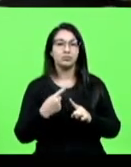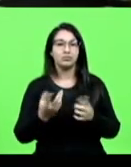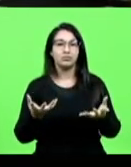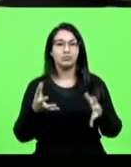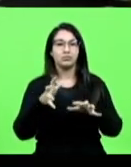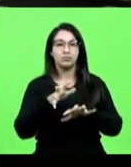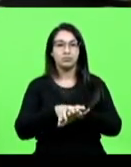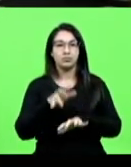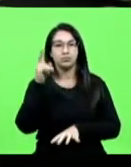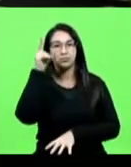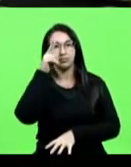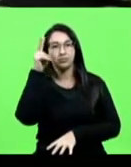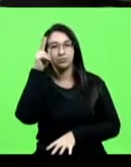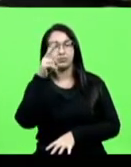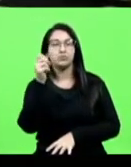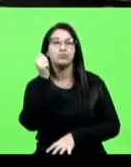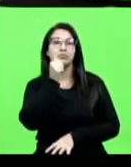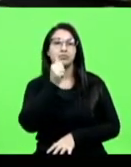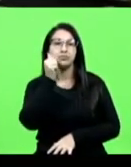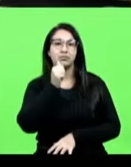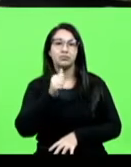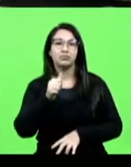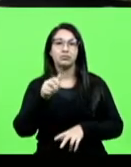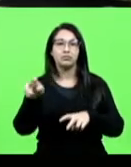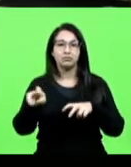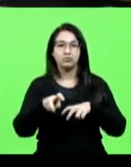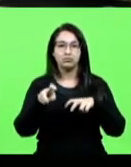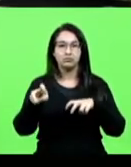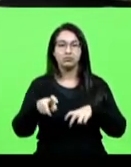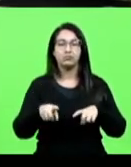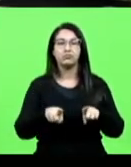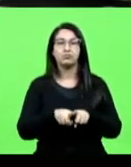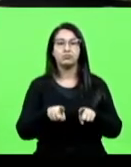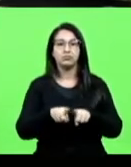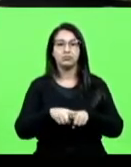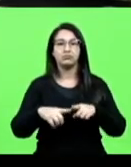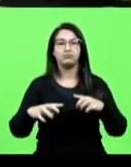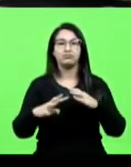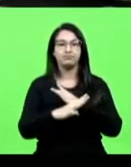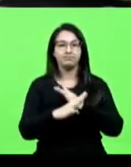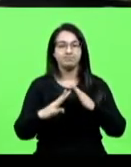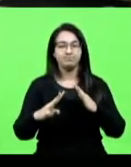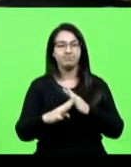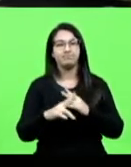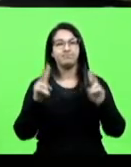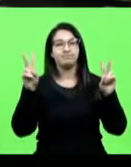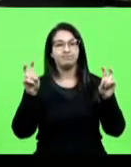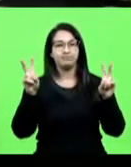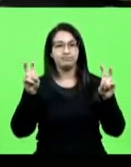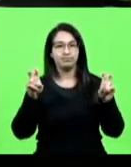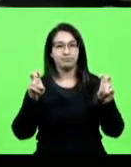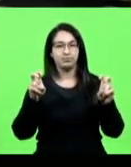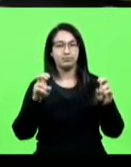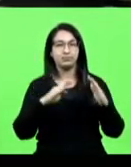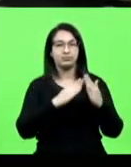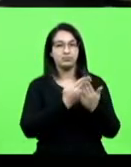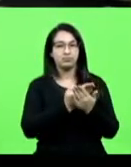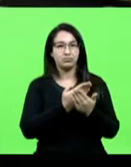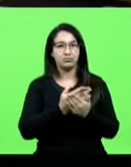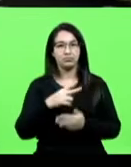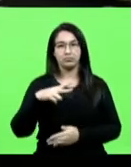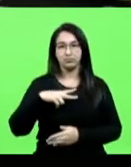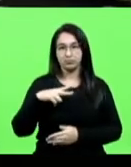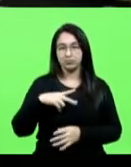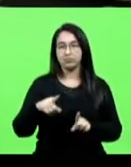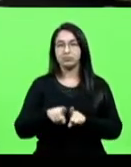História das Mulheres do Campo e da Cidade como temática do currículo das escolas públicas e privadas de Santa Catarina, tem o